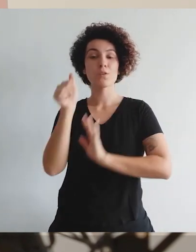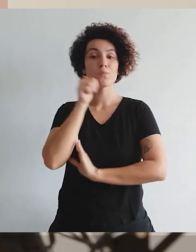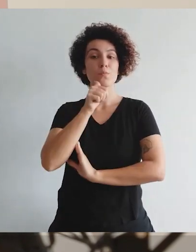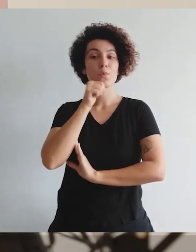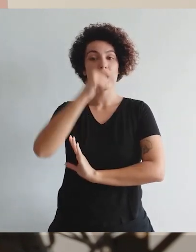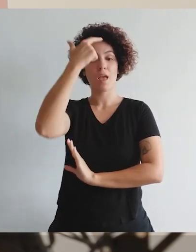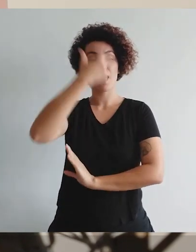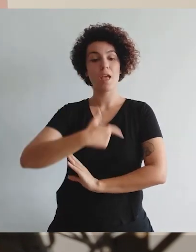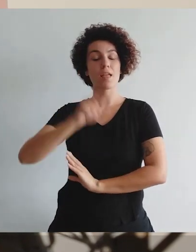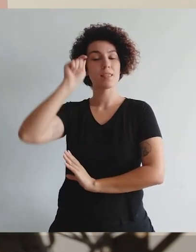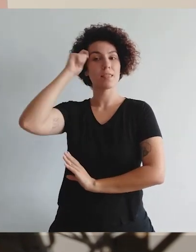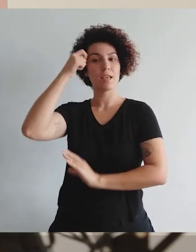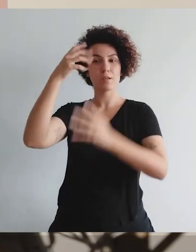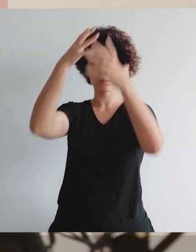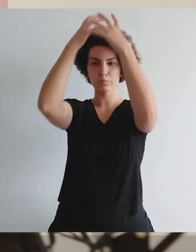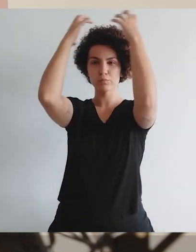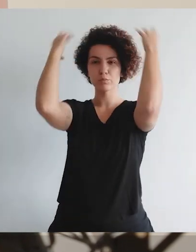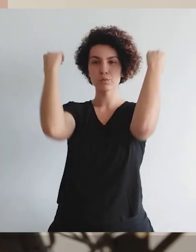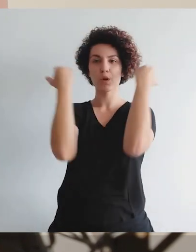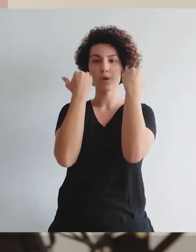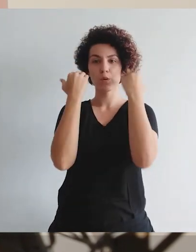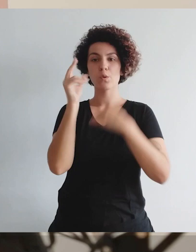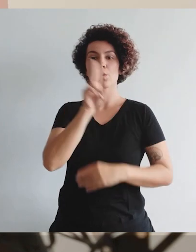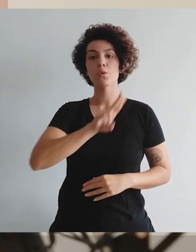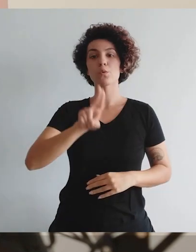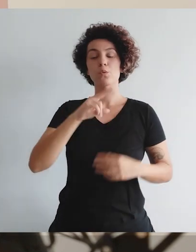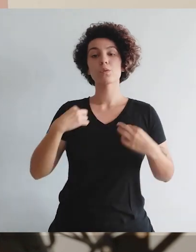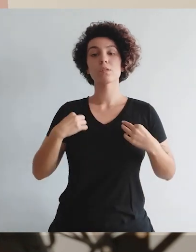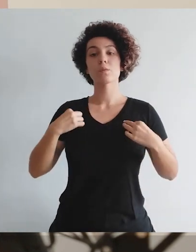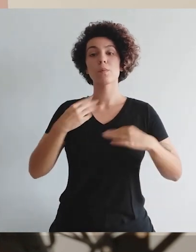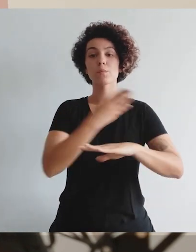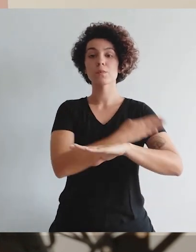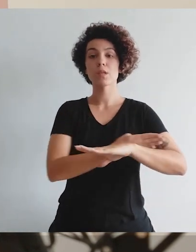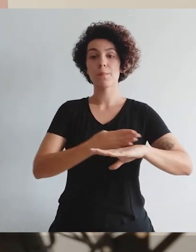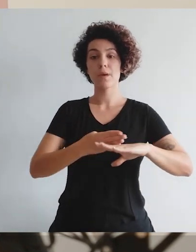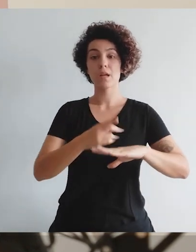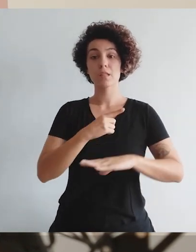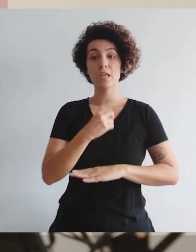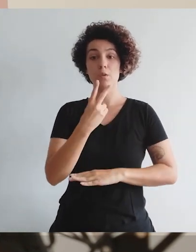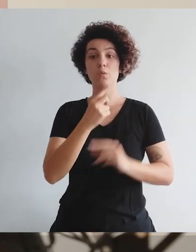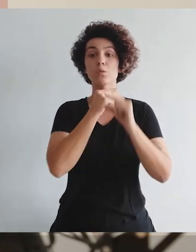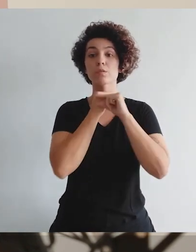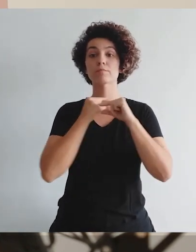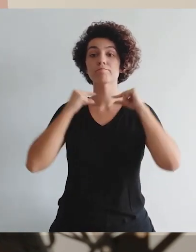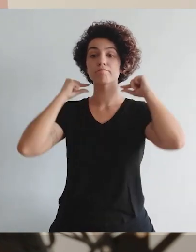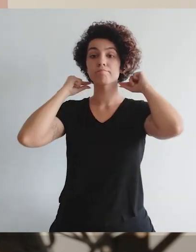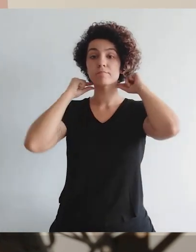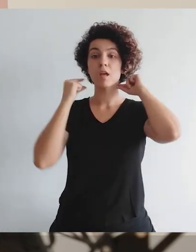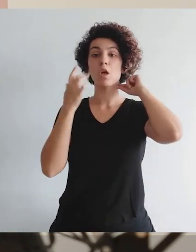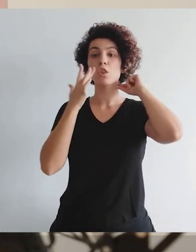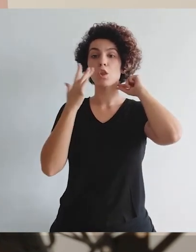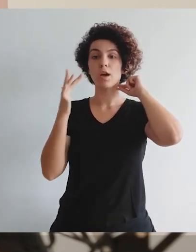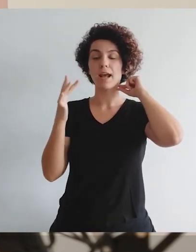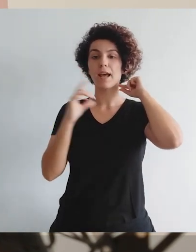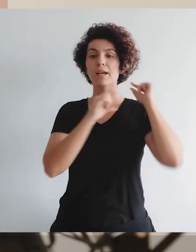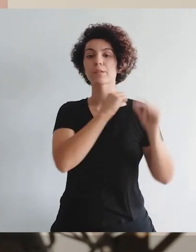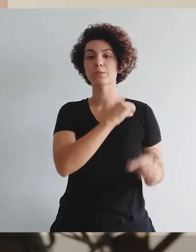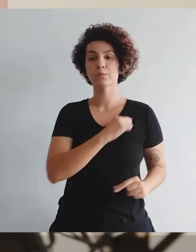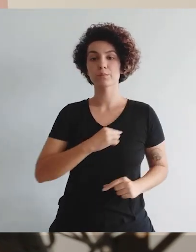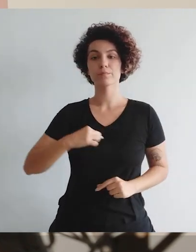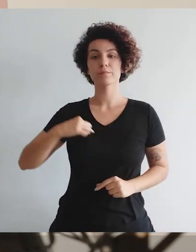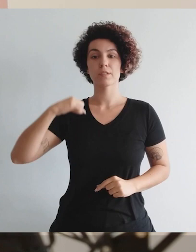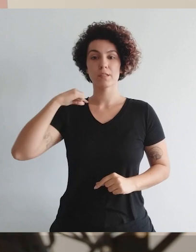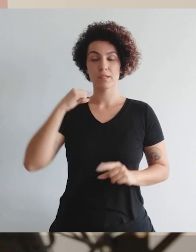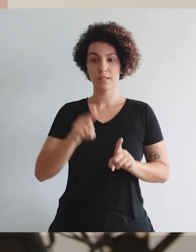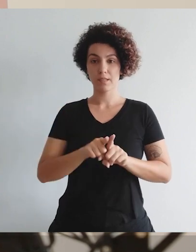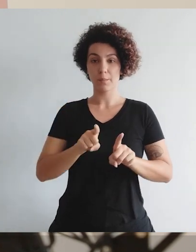com cabelos crespos, curtos. Eu estou usando uma camisa branca. Eu uso dois colares, um colar tipo gargantilha dourado e